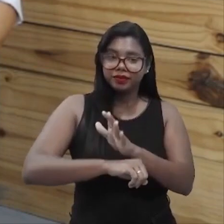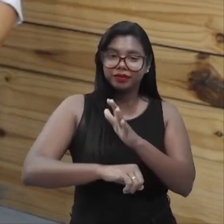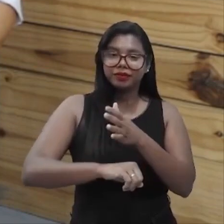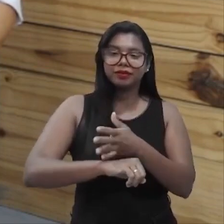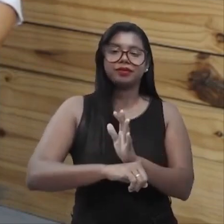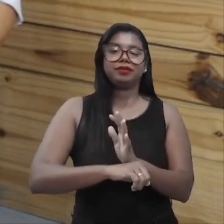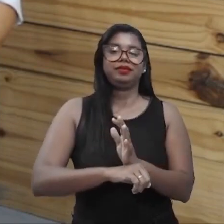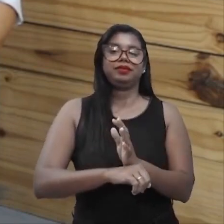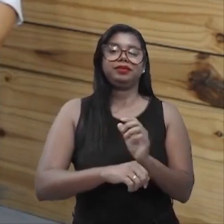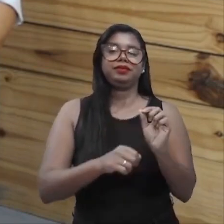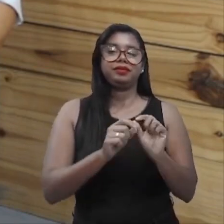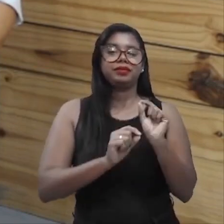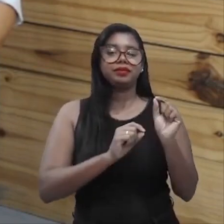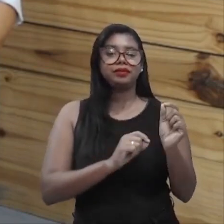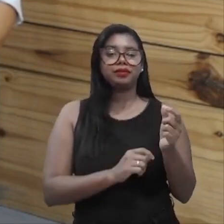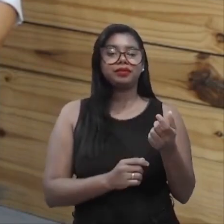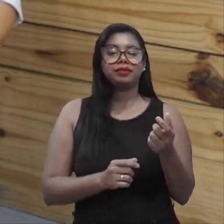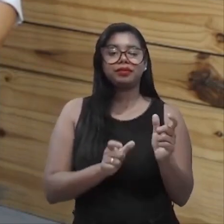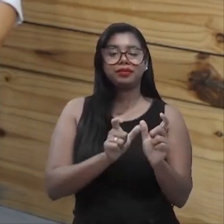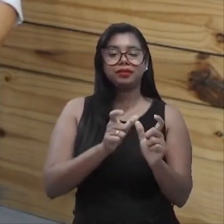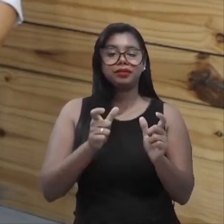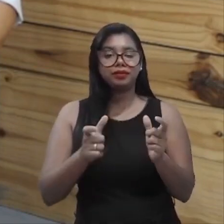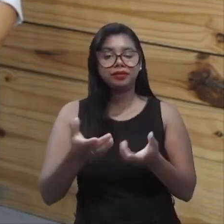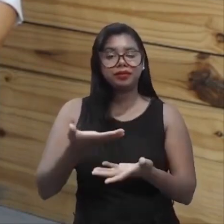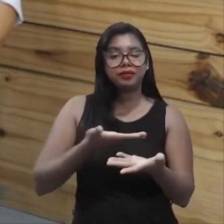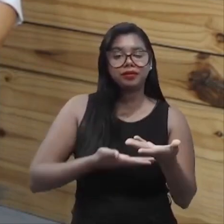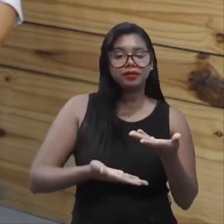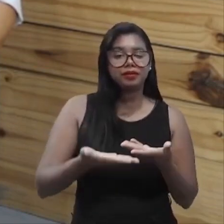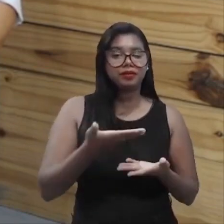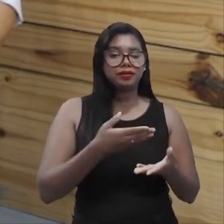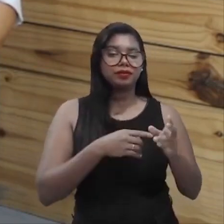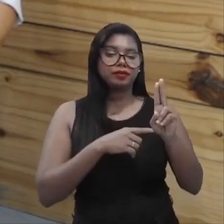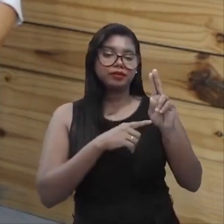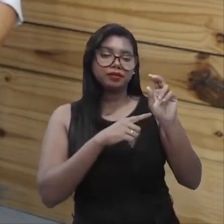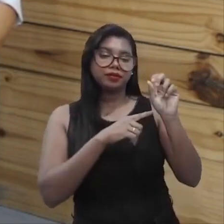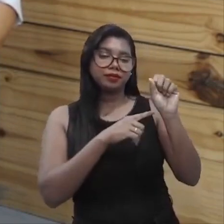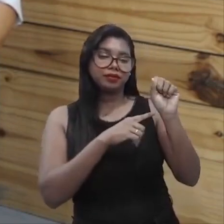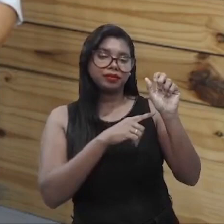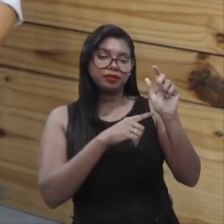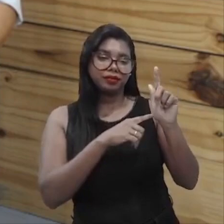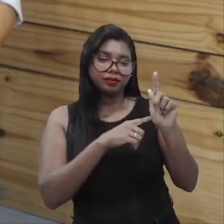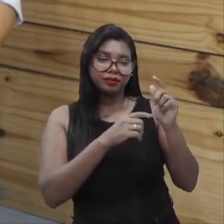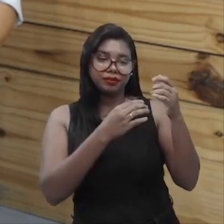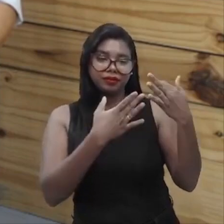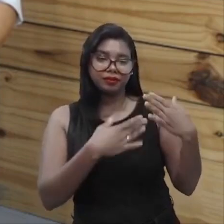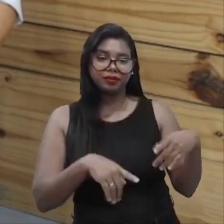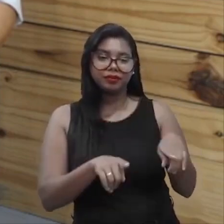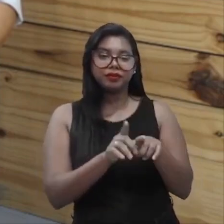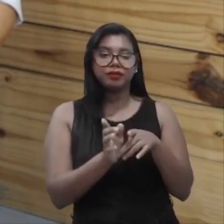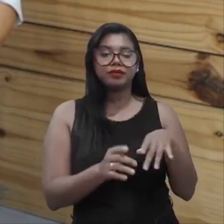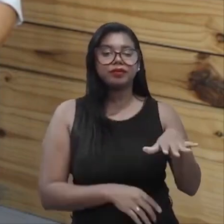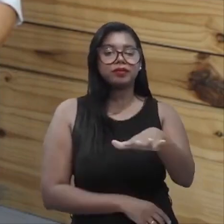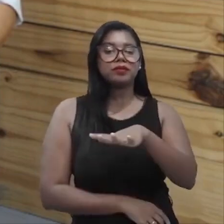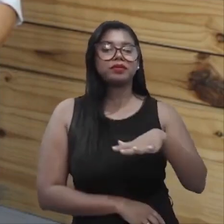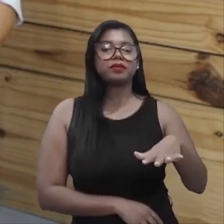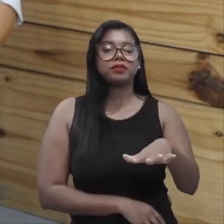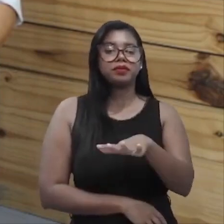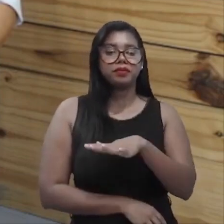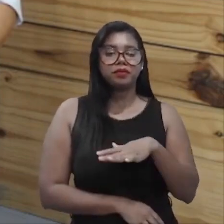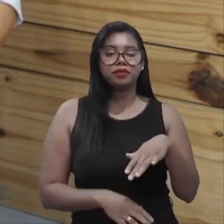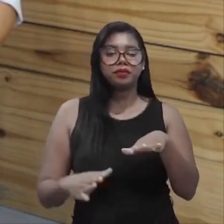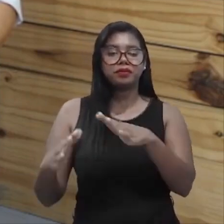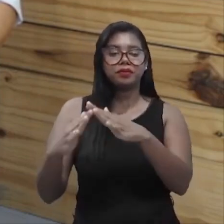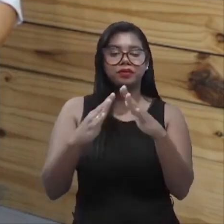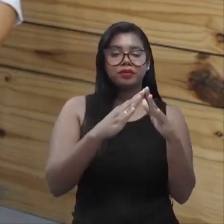fazendo essa interface, como no SG, com o público que está ao redor